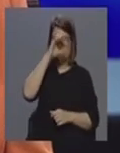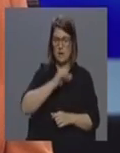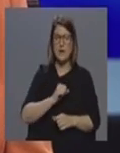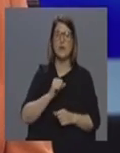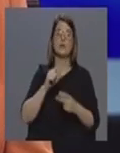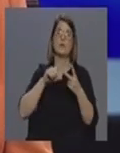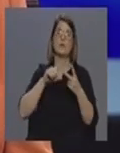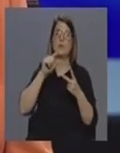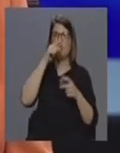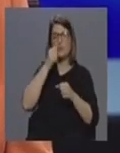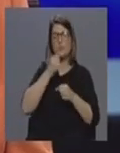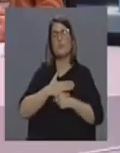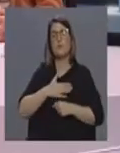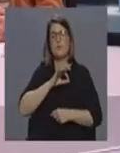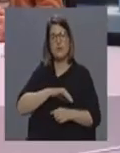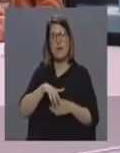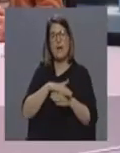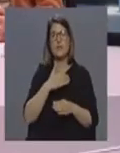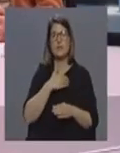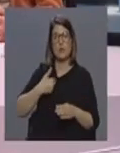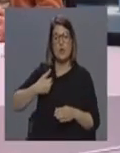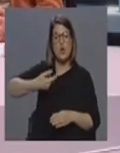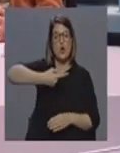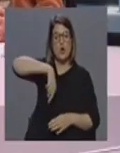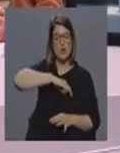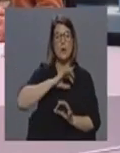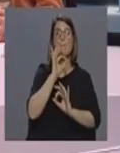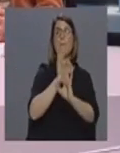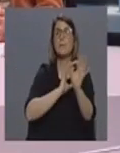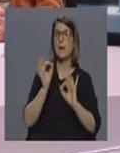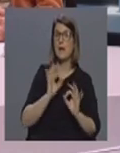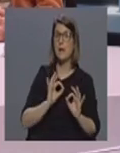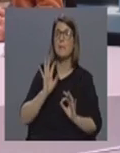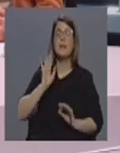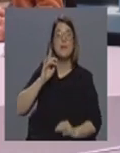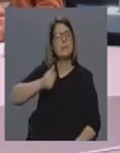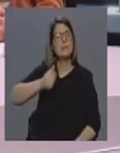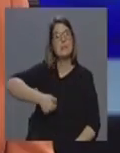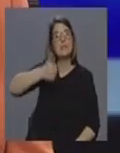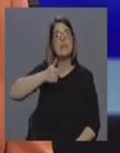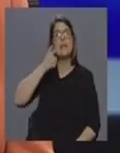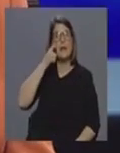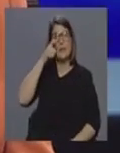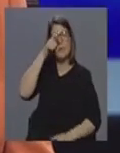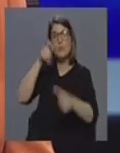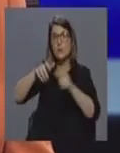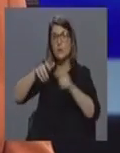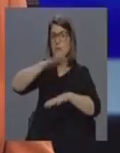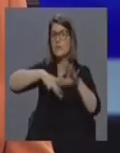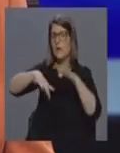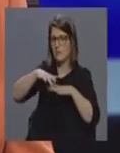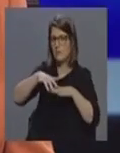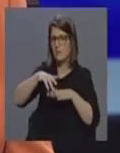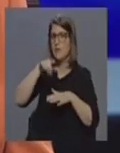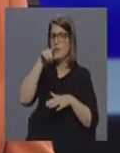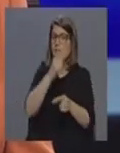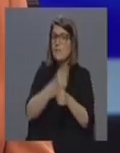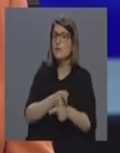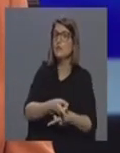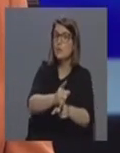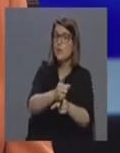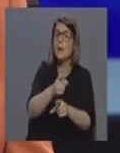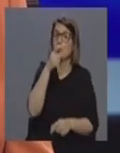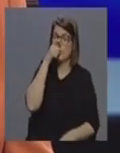dos profissionais de saúde estejamos a preparar tudo isto a parte mais importante cabe à população e a população tem que realmente